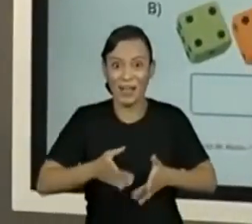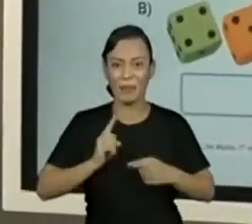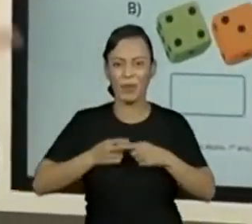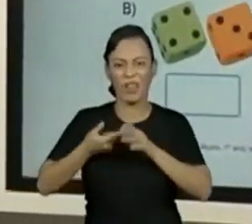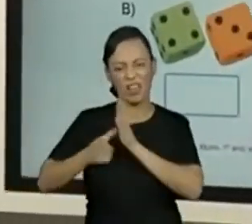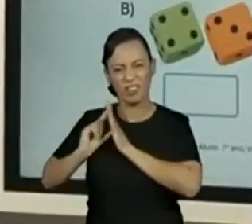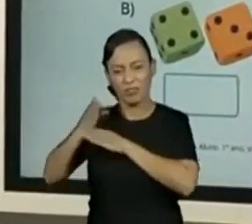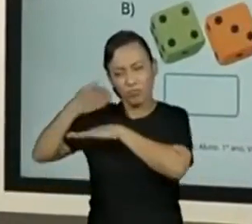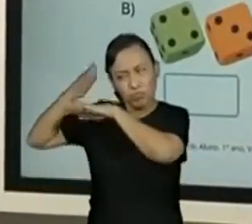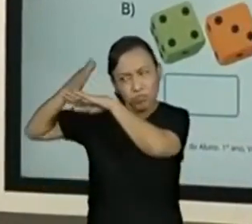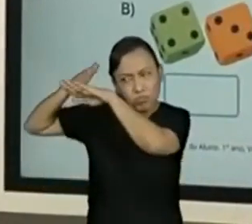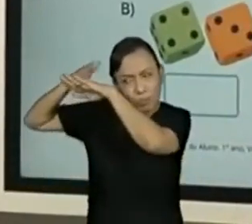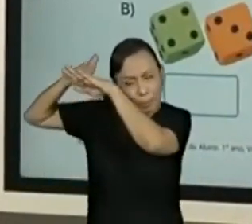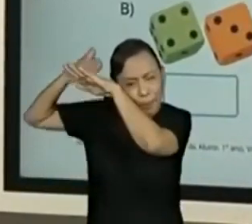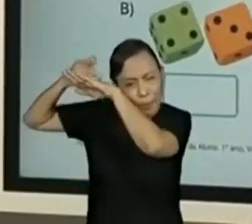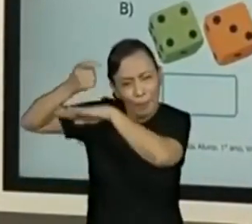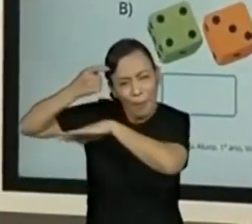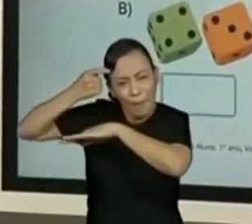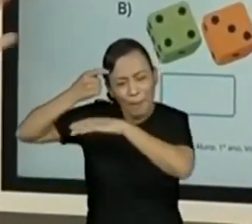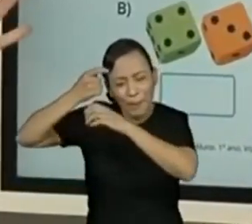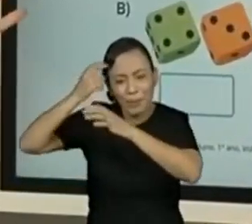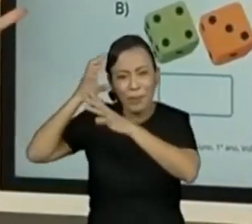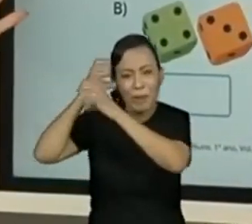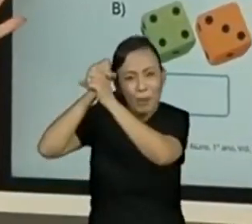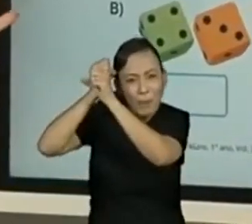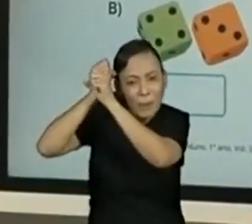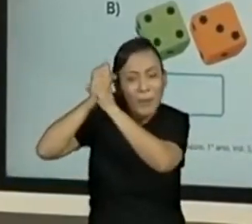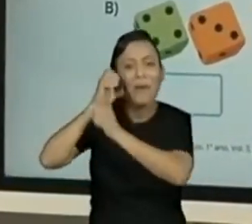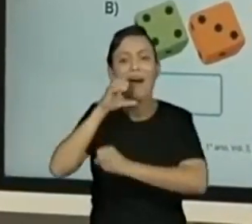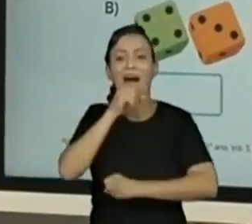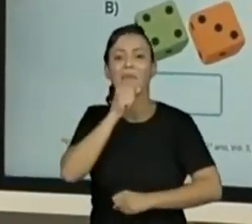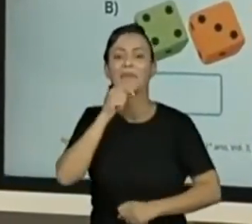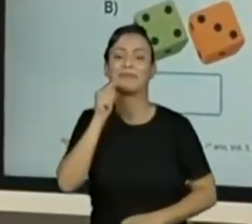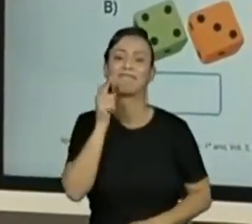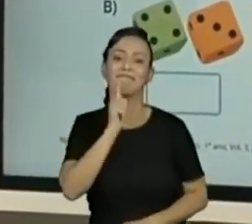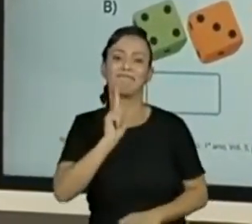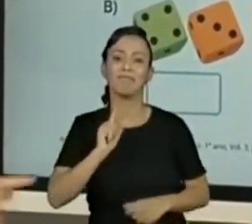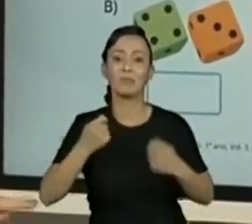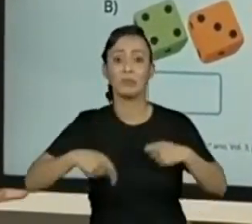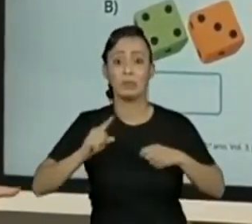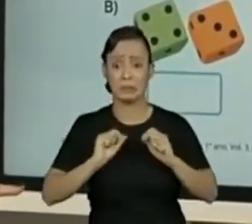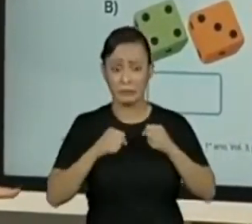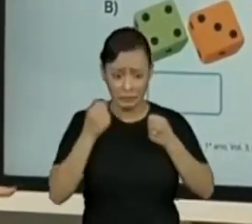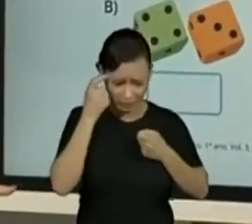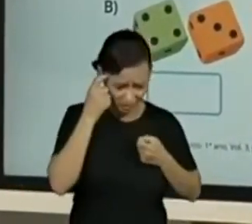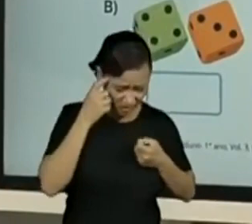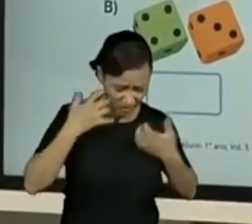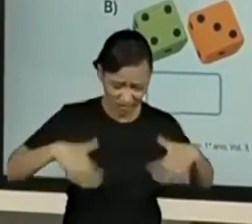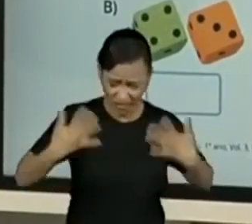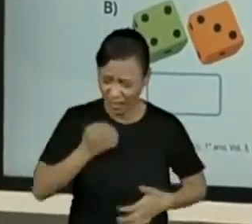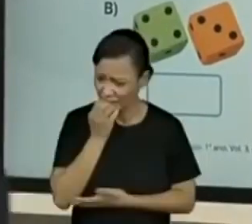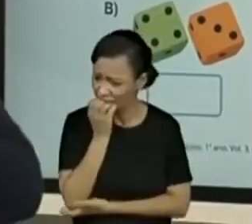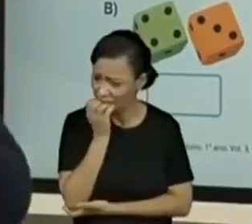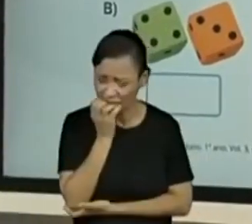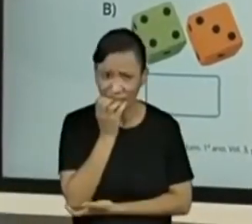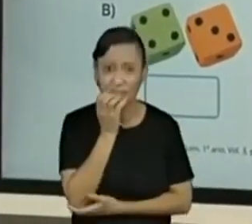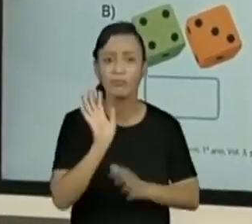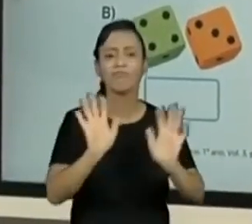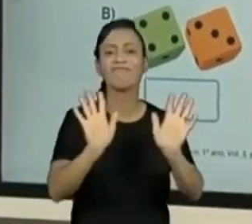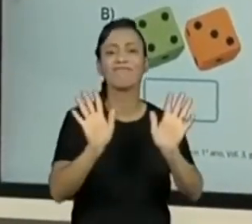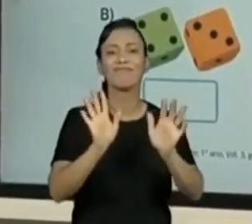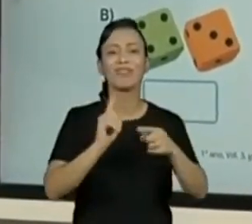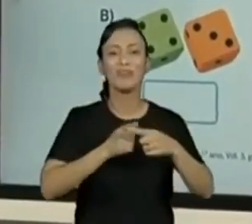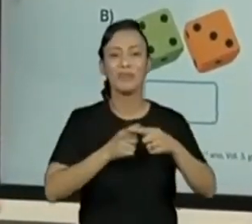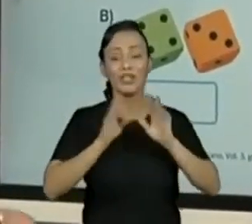nessas brincadeiras, vocês vão acostumando a somar rapidinho. Uma hora, vocês não precisam nem ficar guardando nada e nem usando material. Porque já resolveram